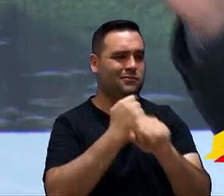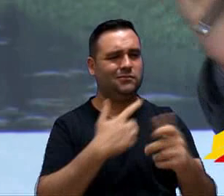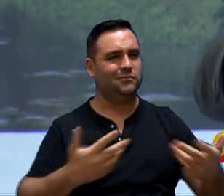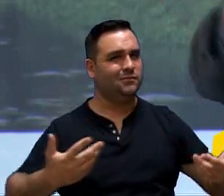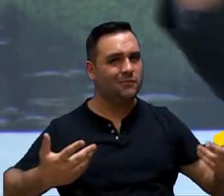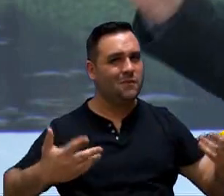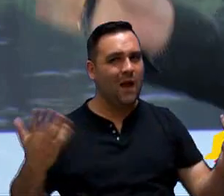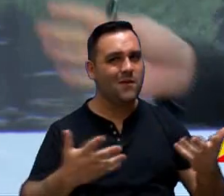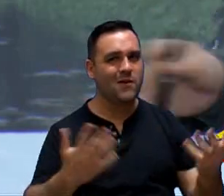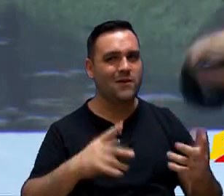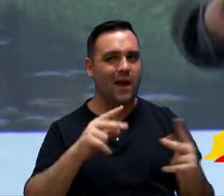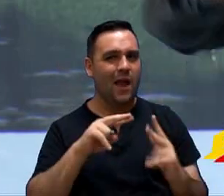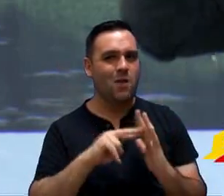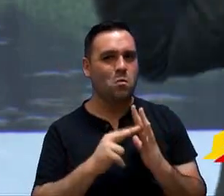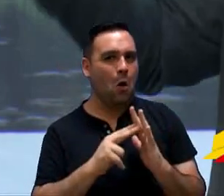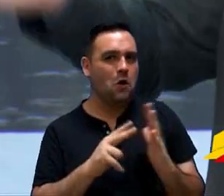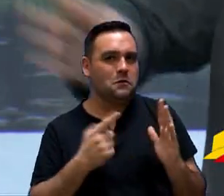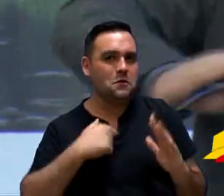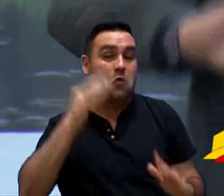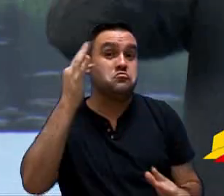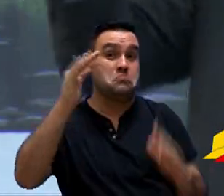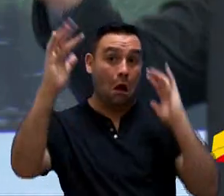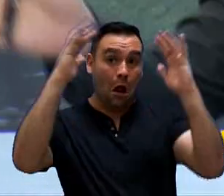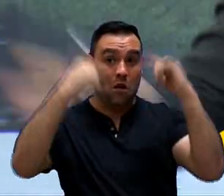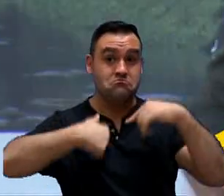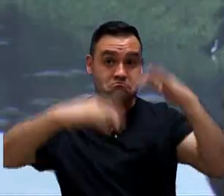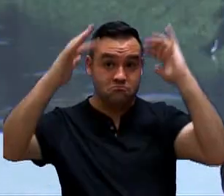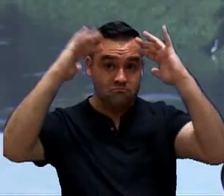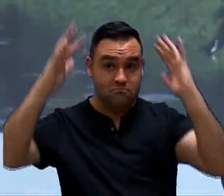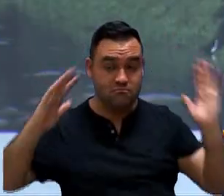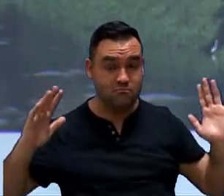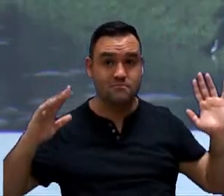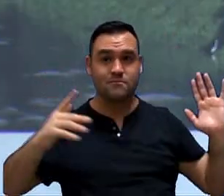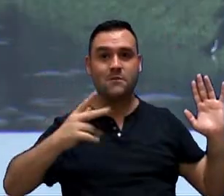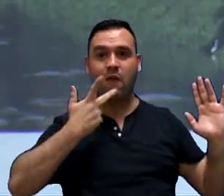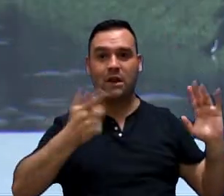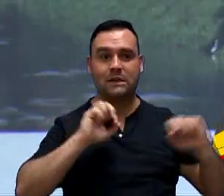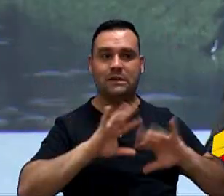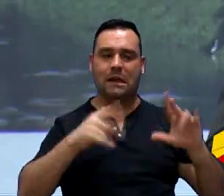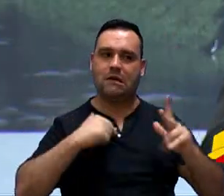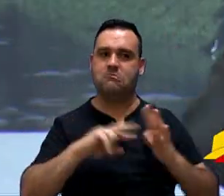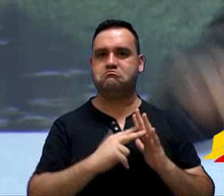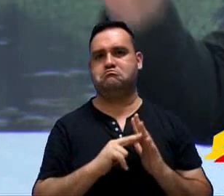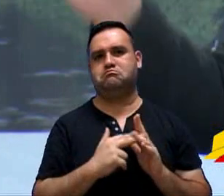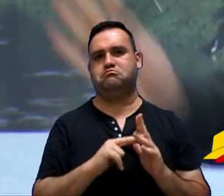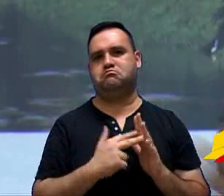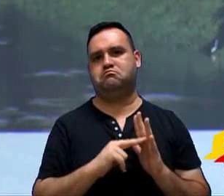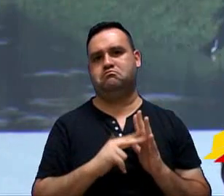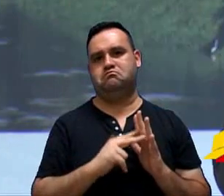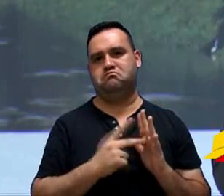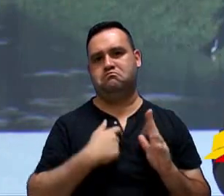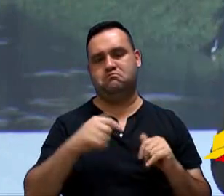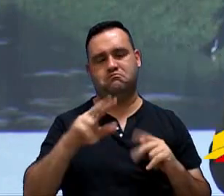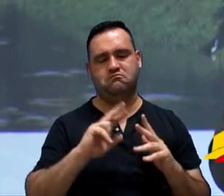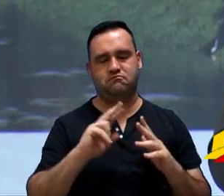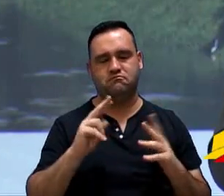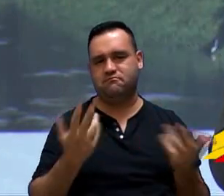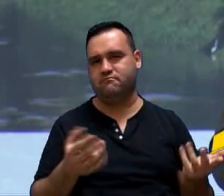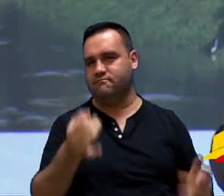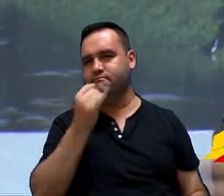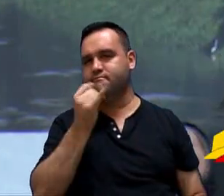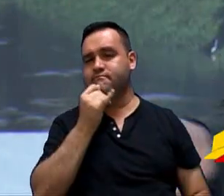assim, agora é hipotético, estou viajando aqui, no português bem claro. Estou viajando na maionese, quando gente fala.